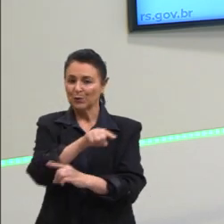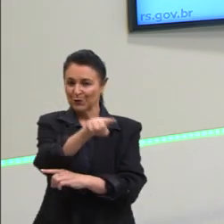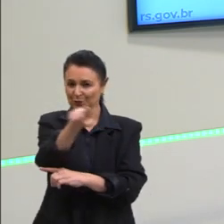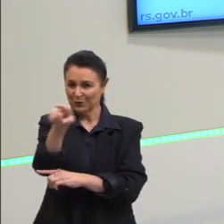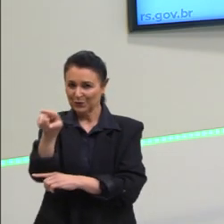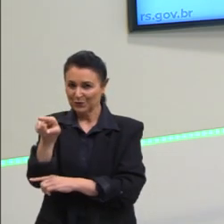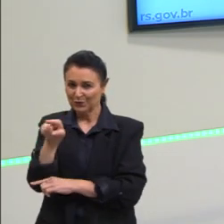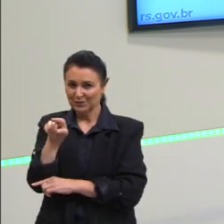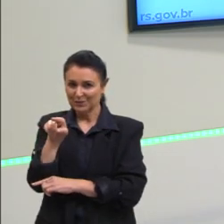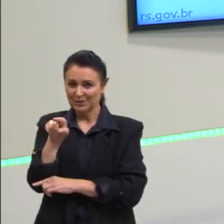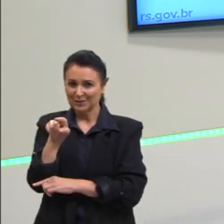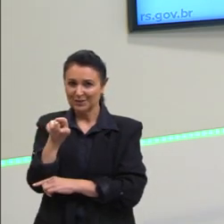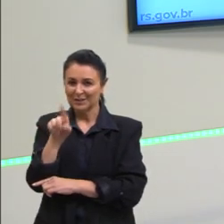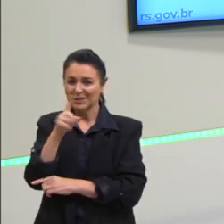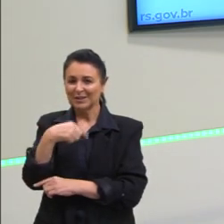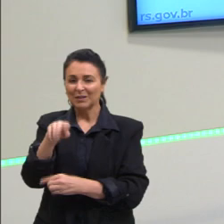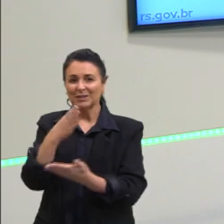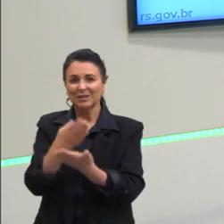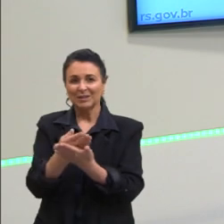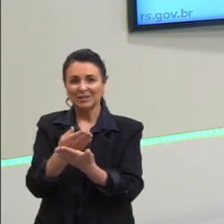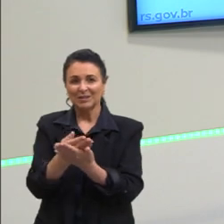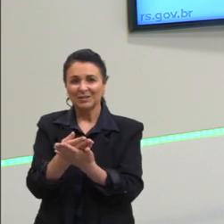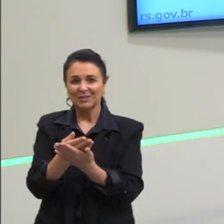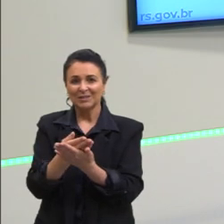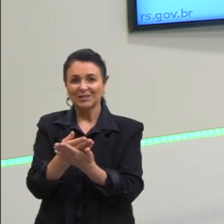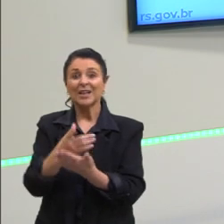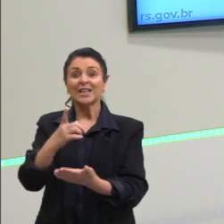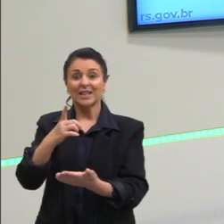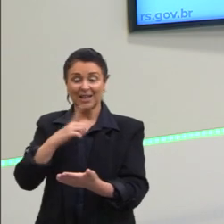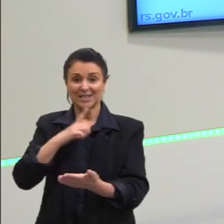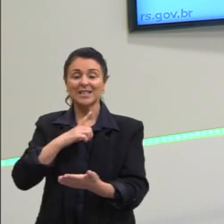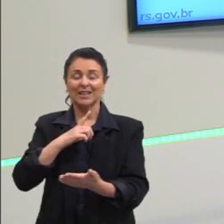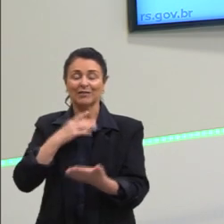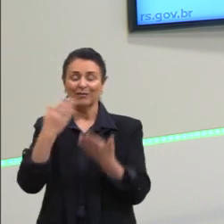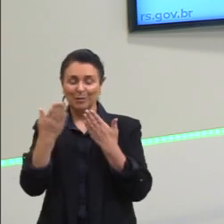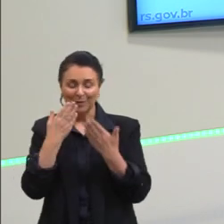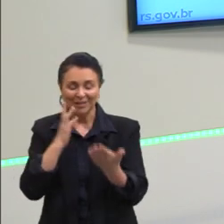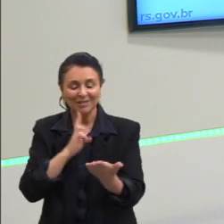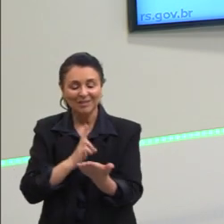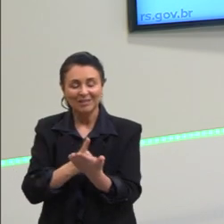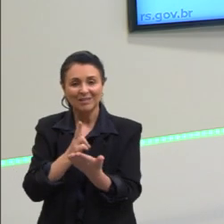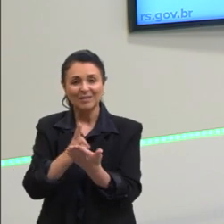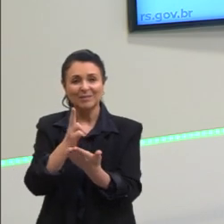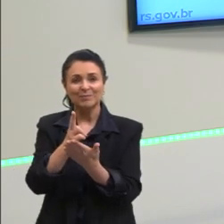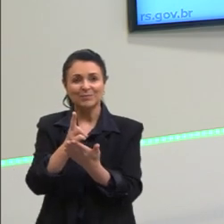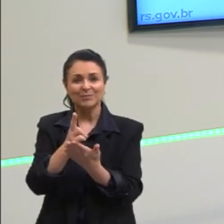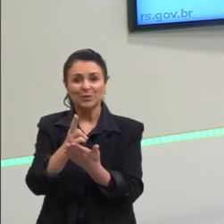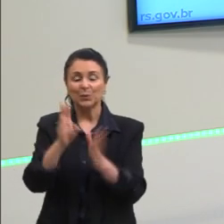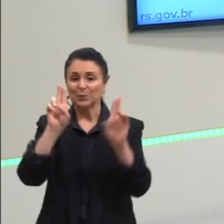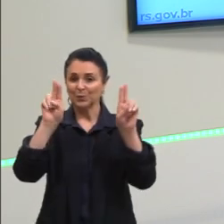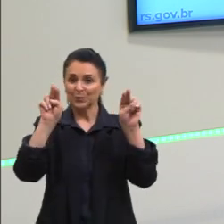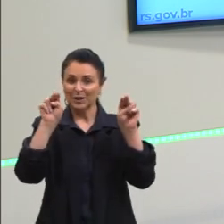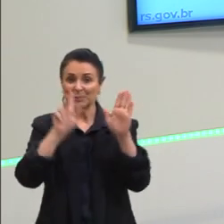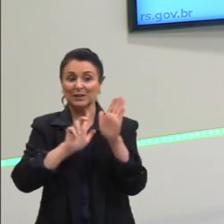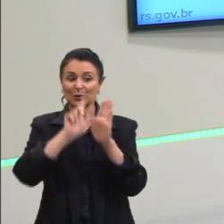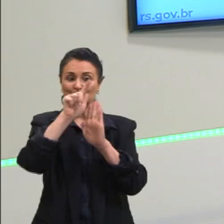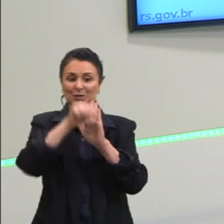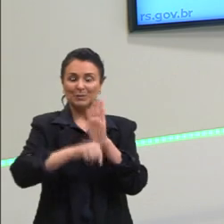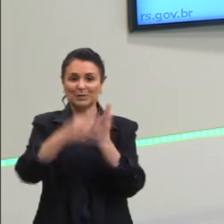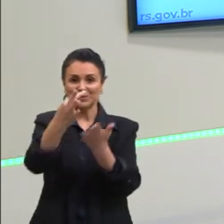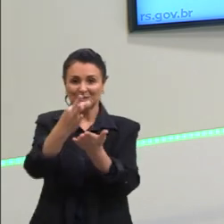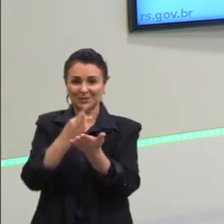em nossa próxima aula, onde estaremos seguindo com temas, gêneros,